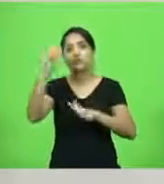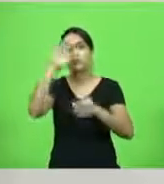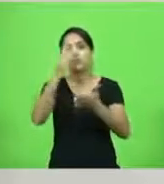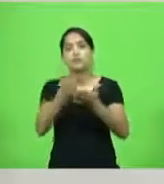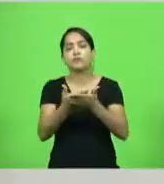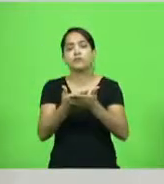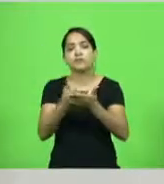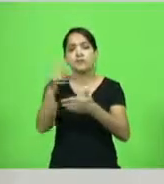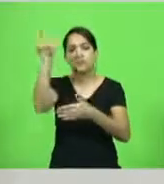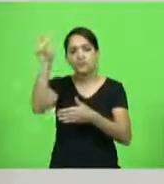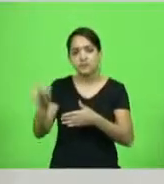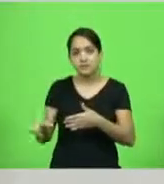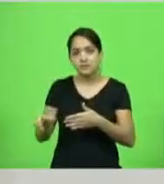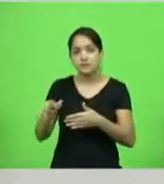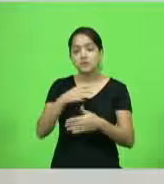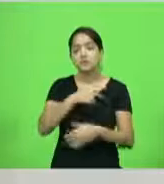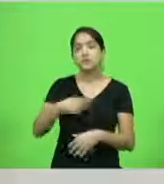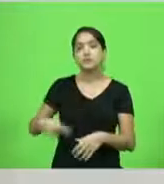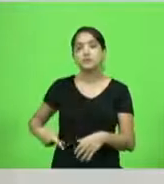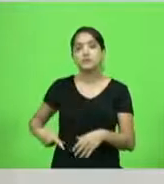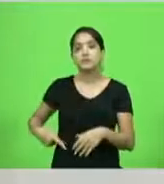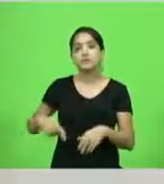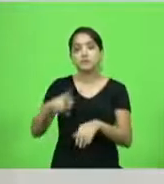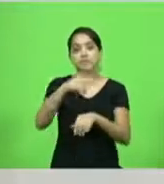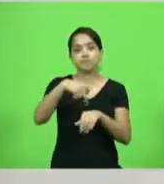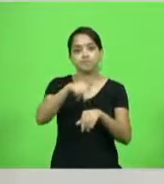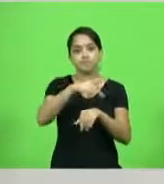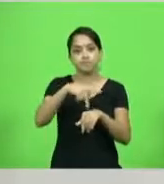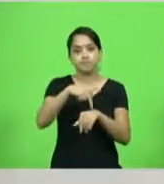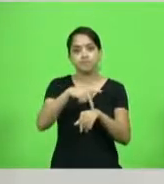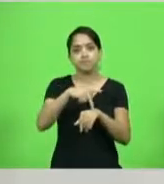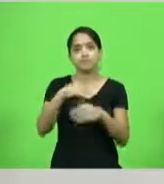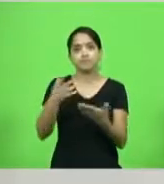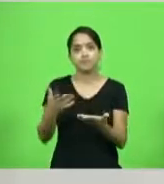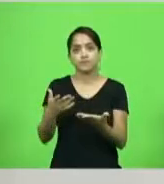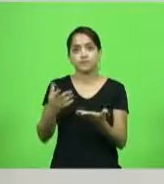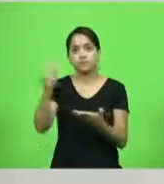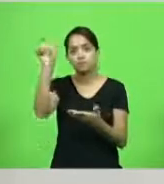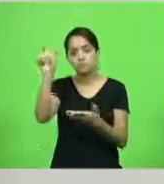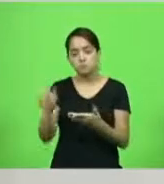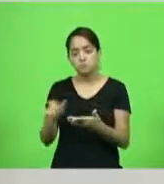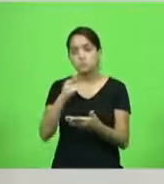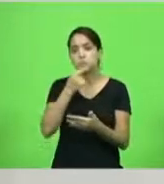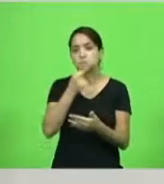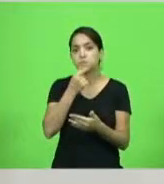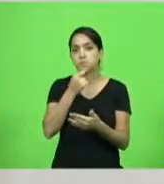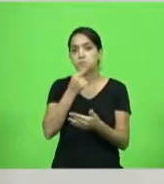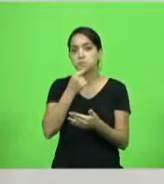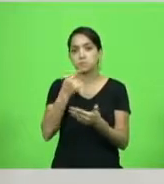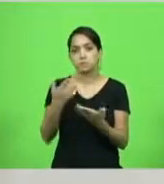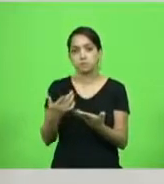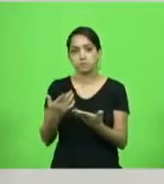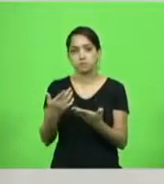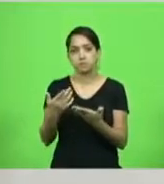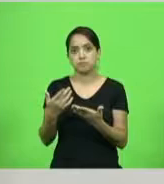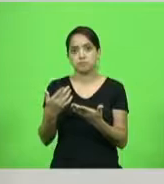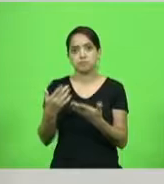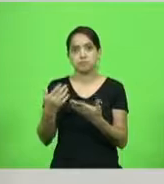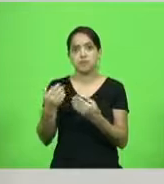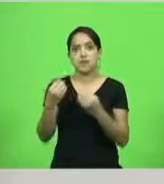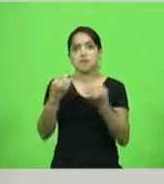presidente, presidente do nosso país, um homem que não quer dar o Brasil que nós merecemos,